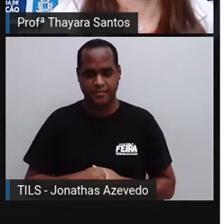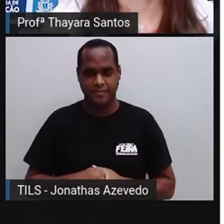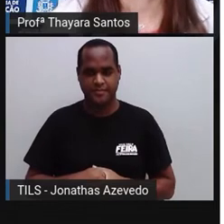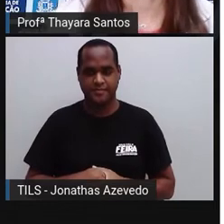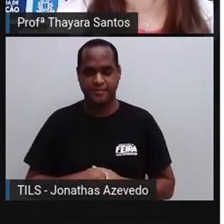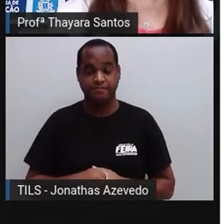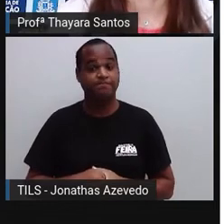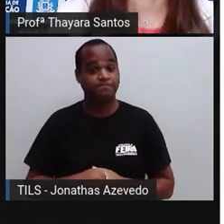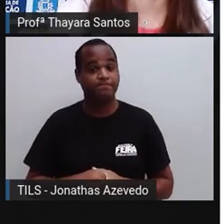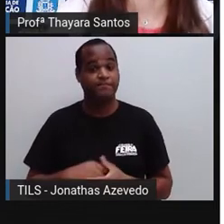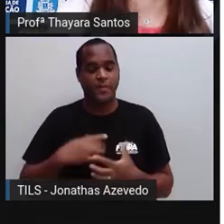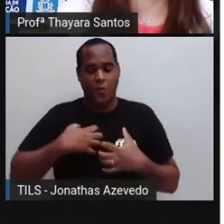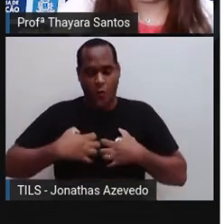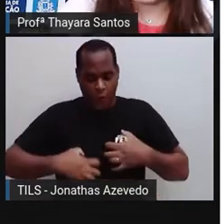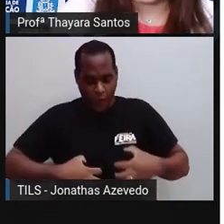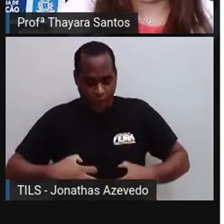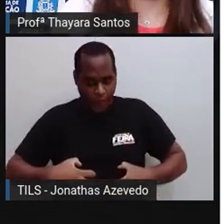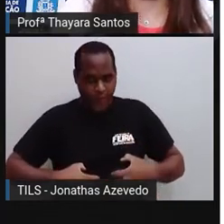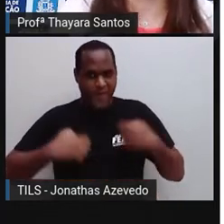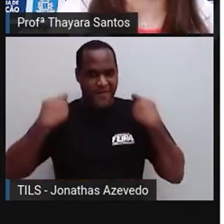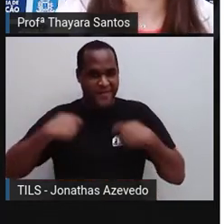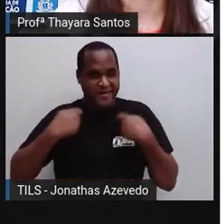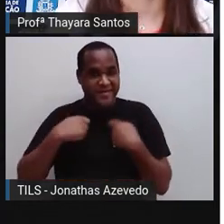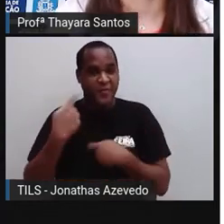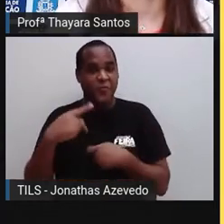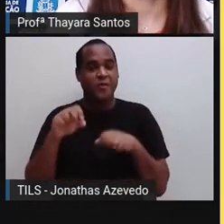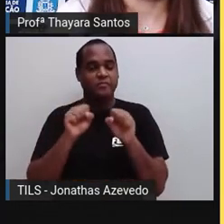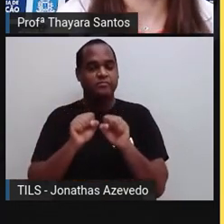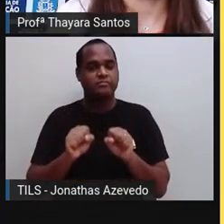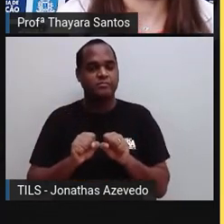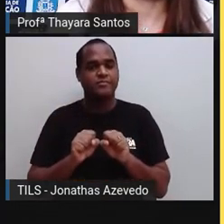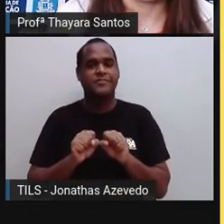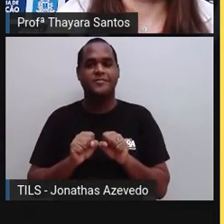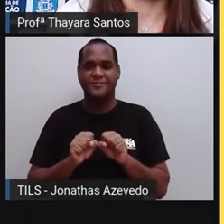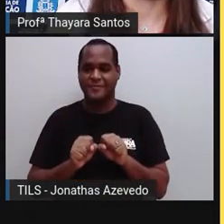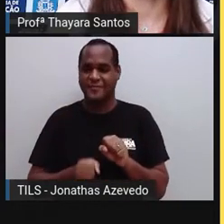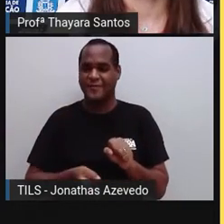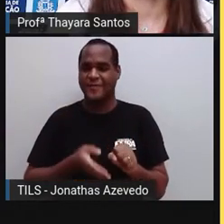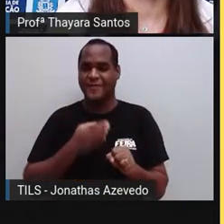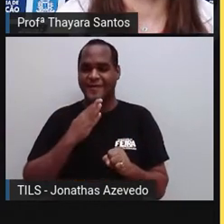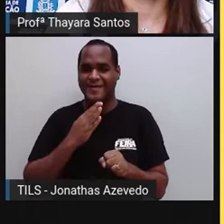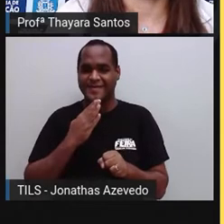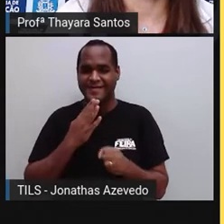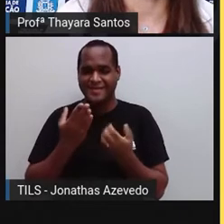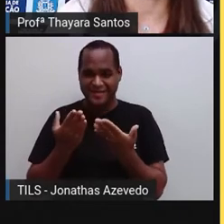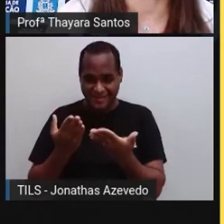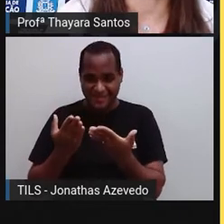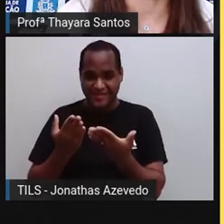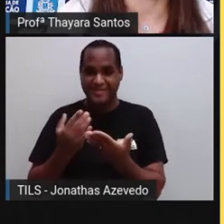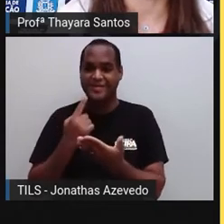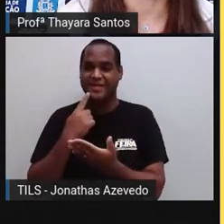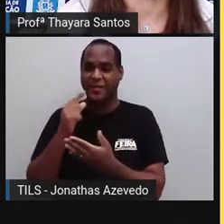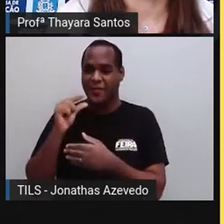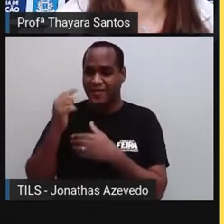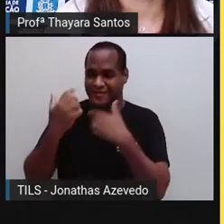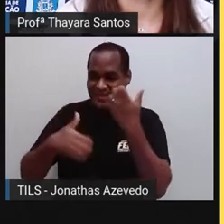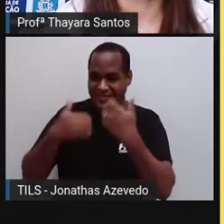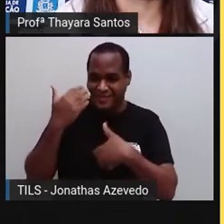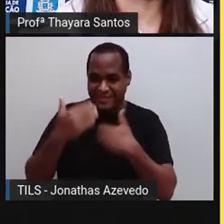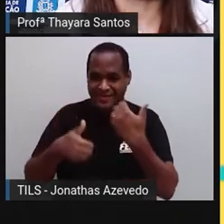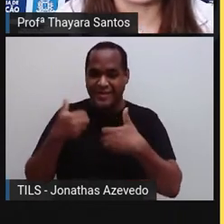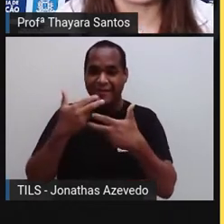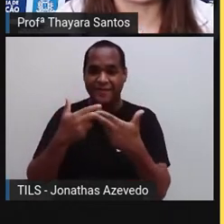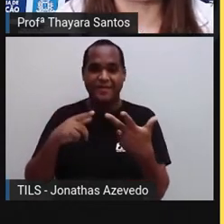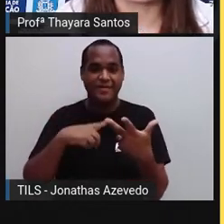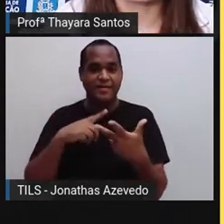E quais são os órgãos que vão participar desse sistema? A gente já viu um pouquinho sobre isso. São